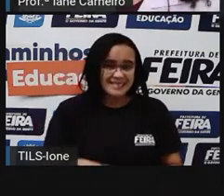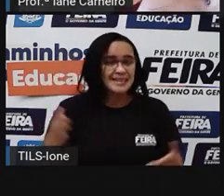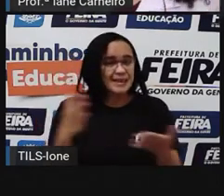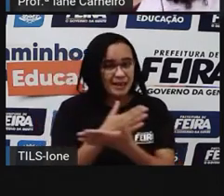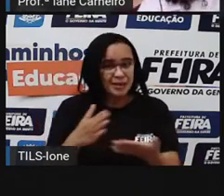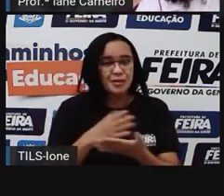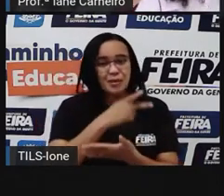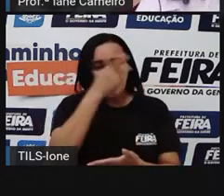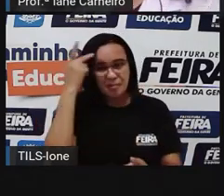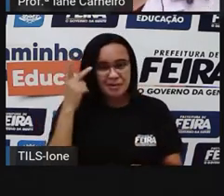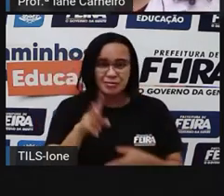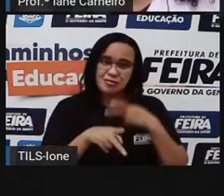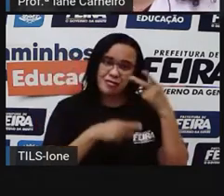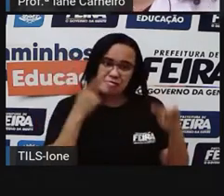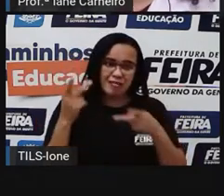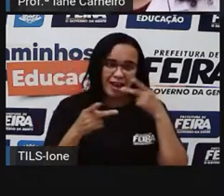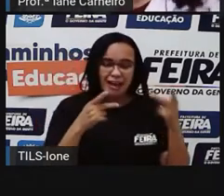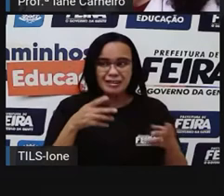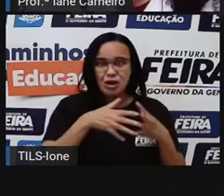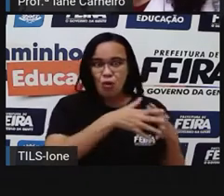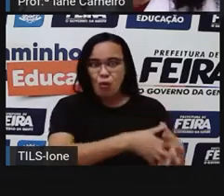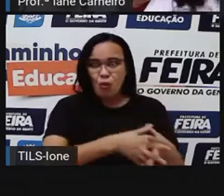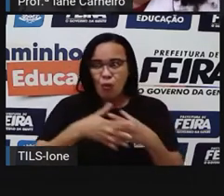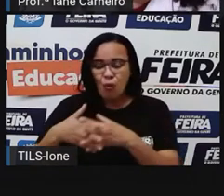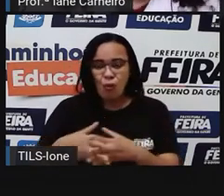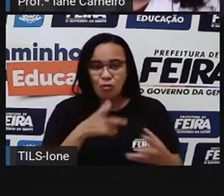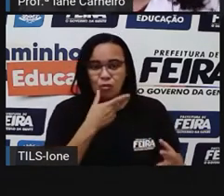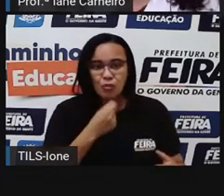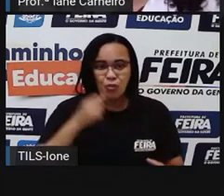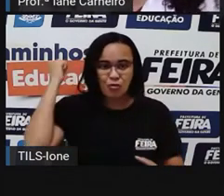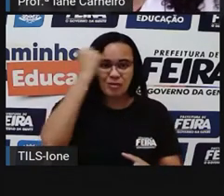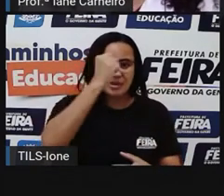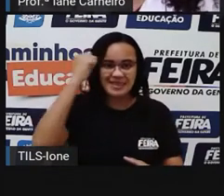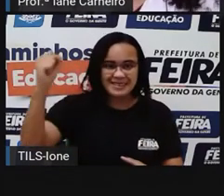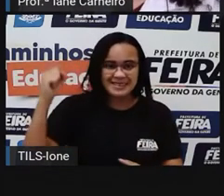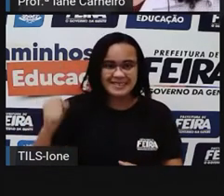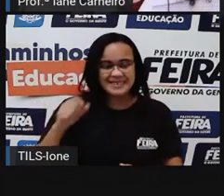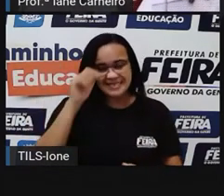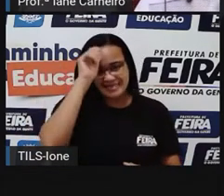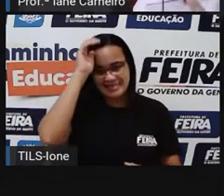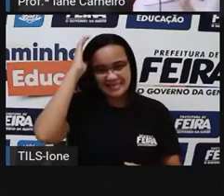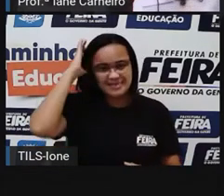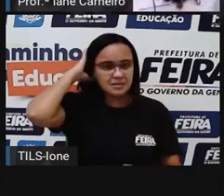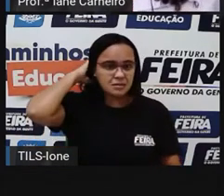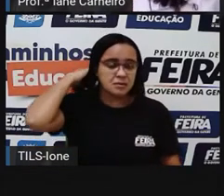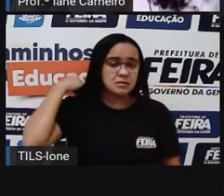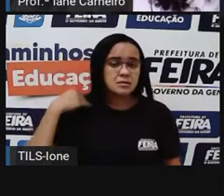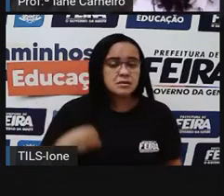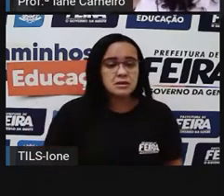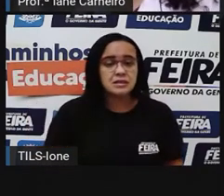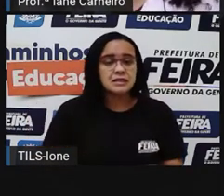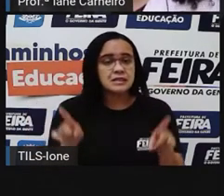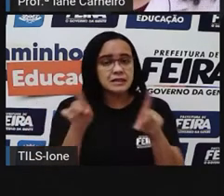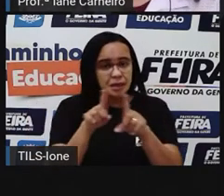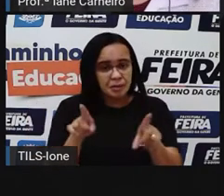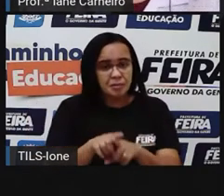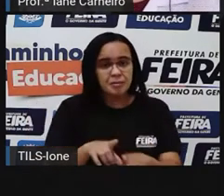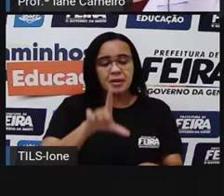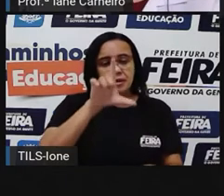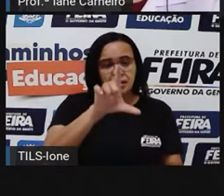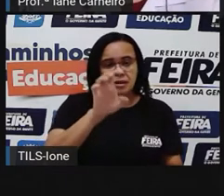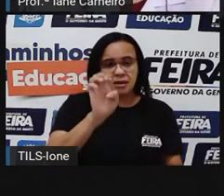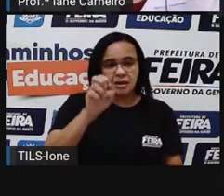atrapalhou os caçadores todos, tá bom? Próximo. A lenda da mula sem